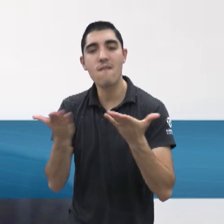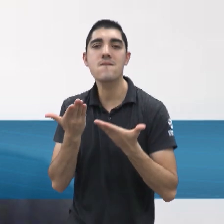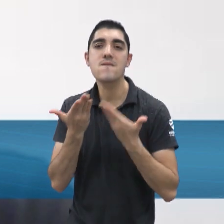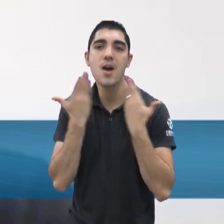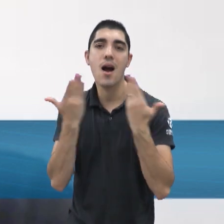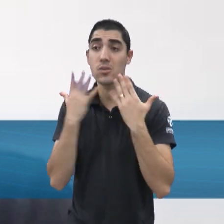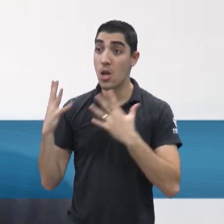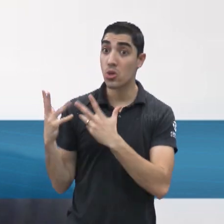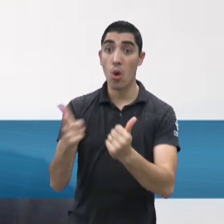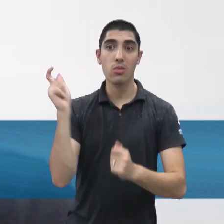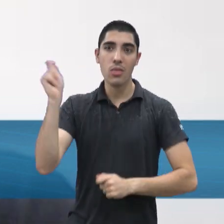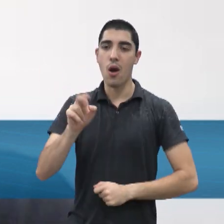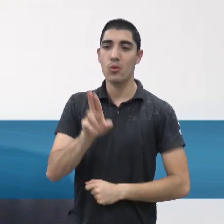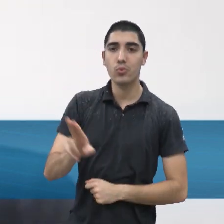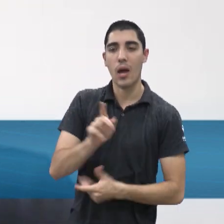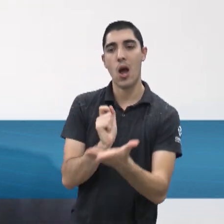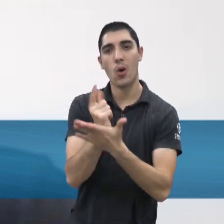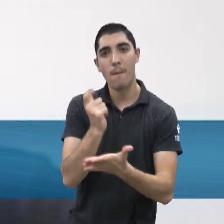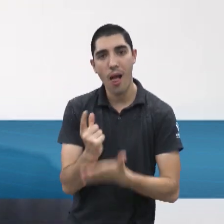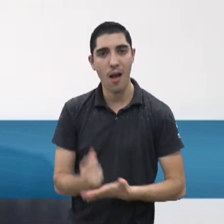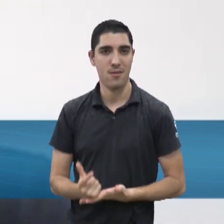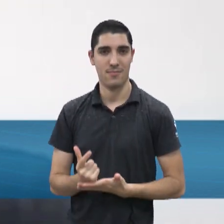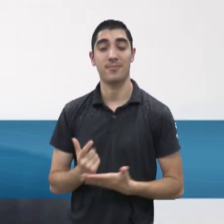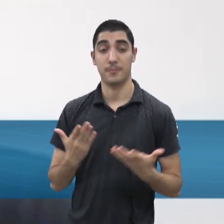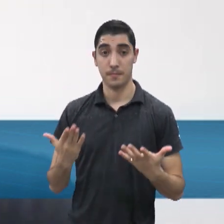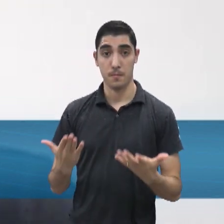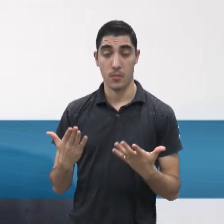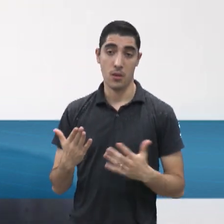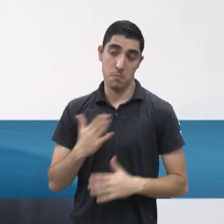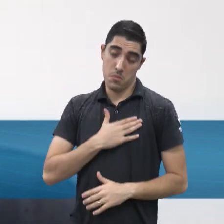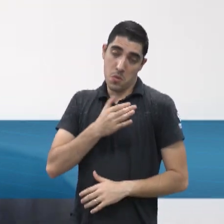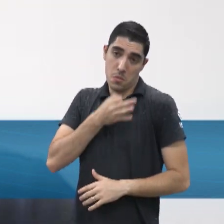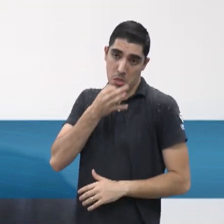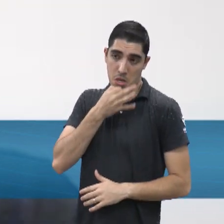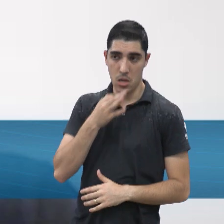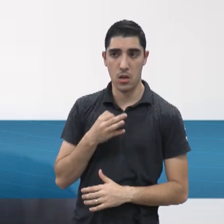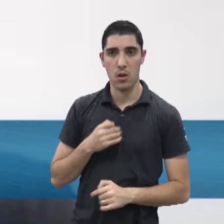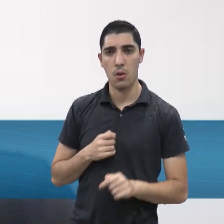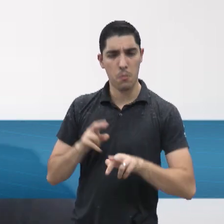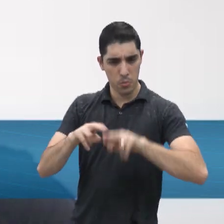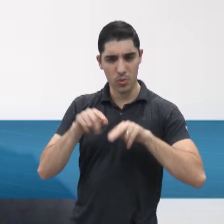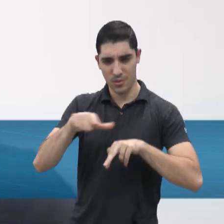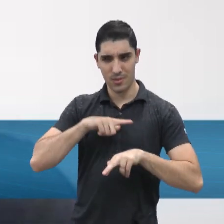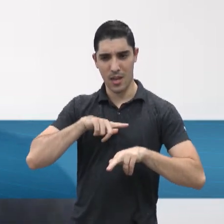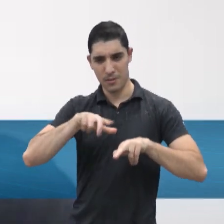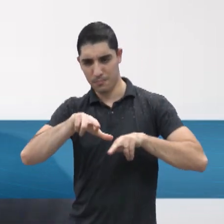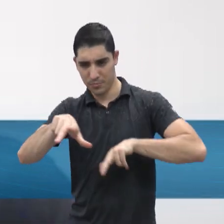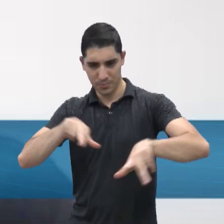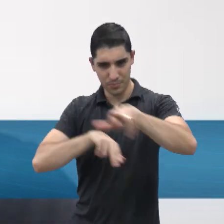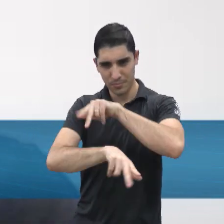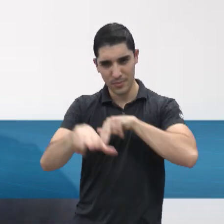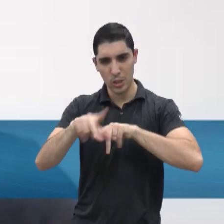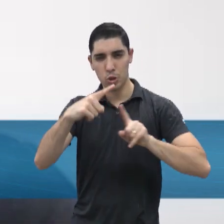essas vulnerabilidades socioambientais, né, é, eu acredito que, essa questão da diversificação da matriz energética, principalmente